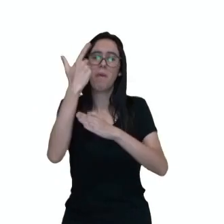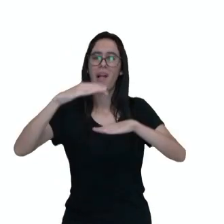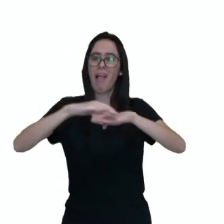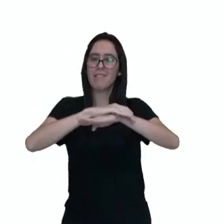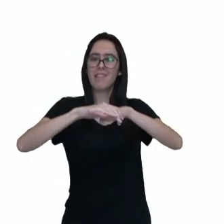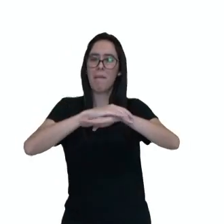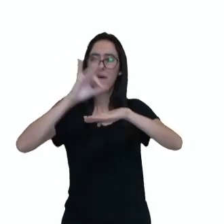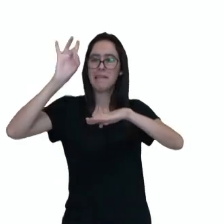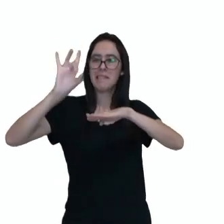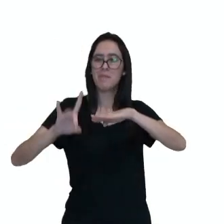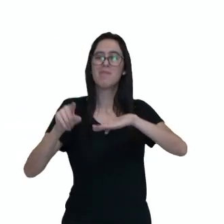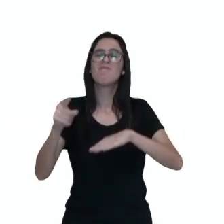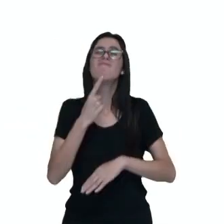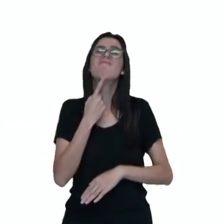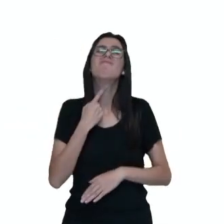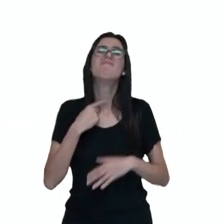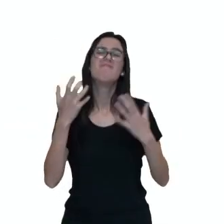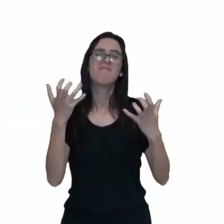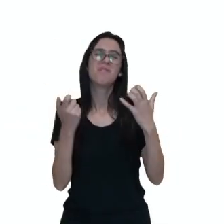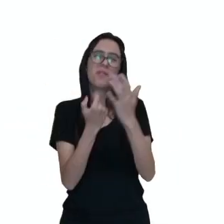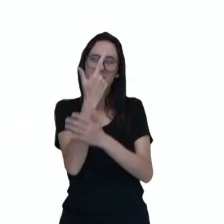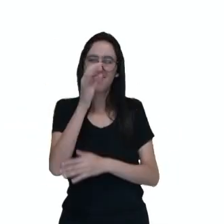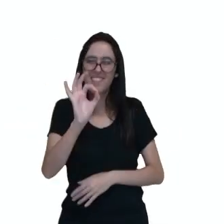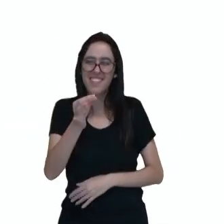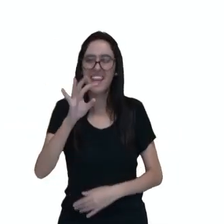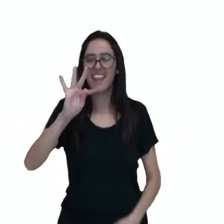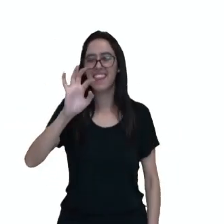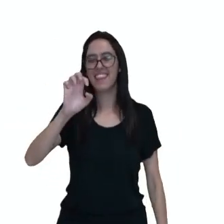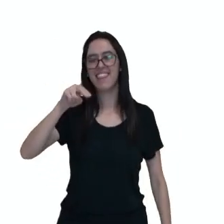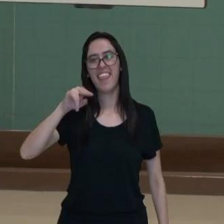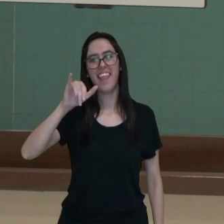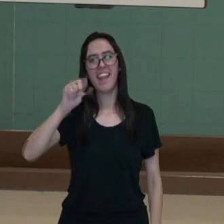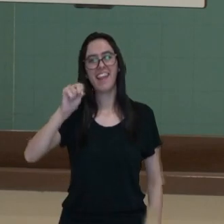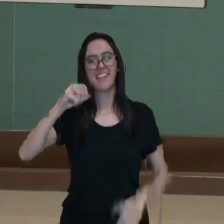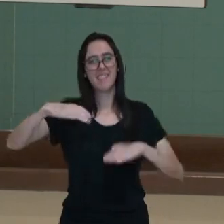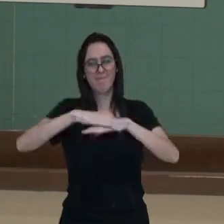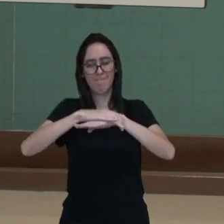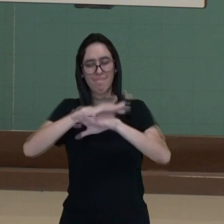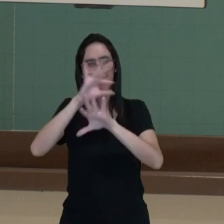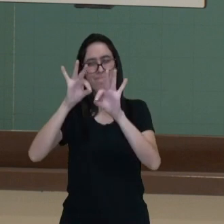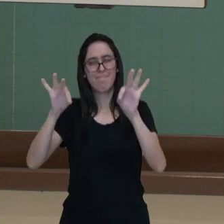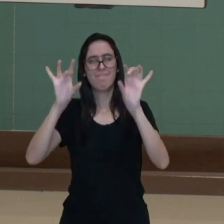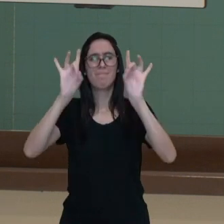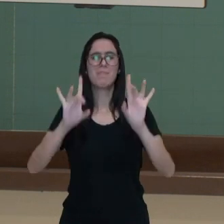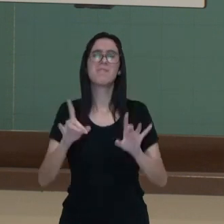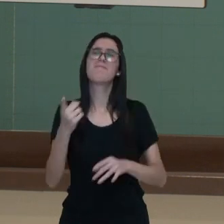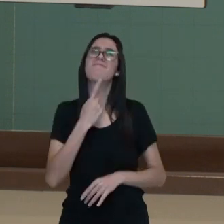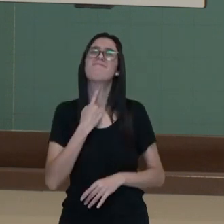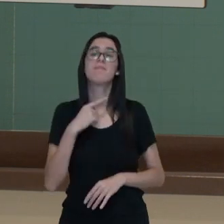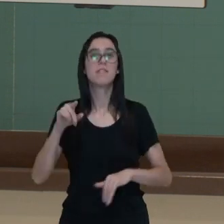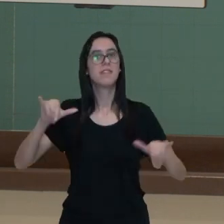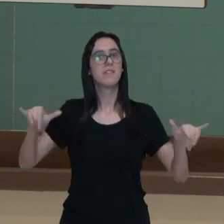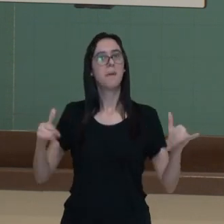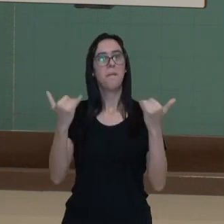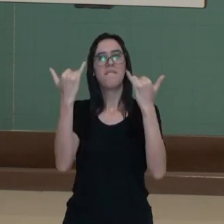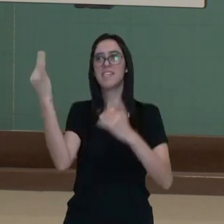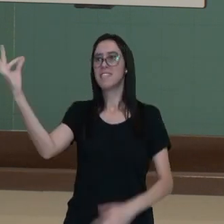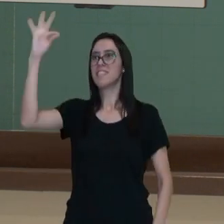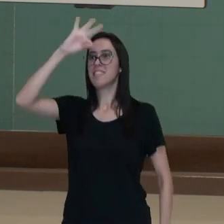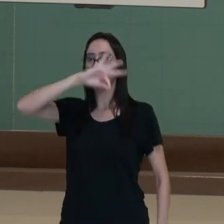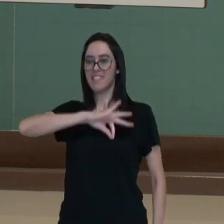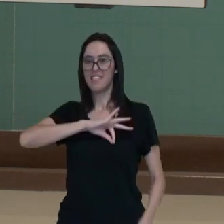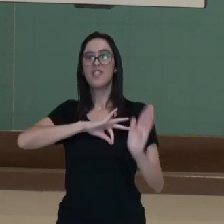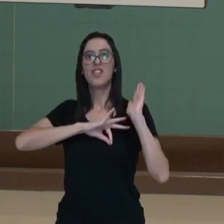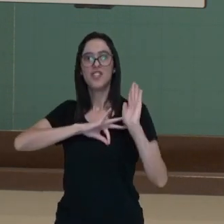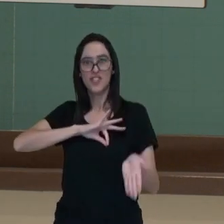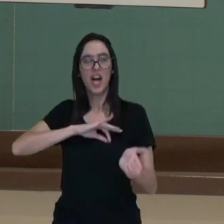que ela tanto quer. Quem nunca quis um tênis, né gente? Então, ela vai aproveitar o primeiro salário para garantir no